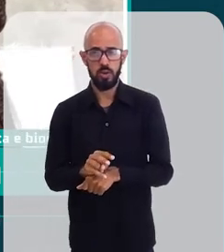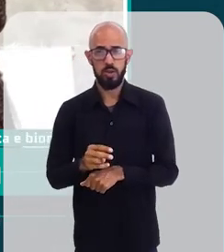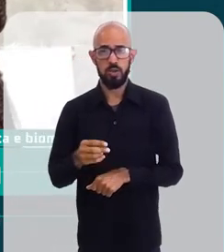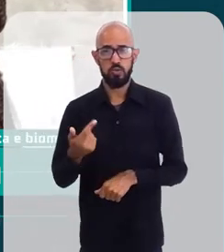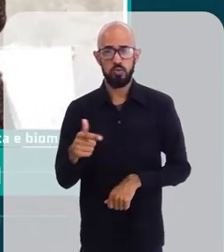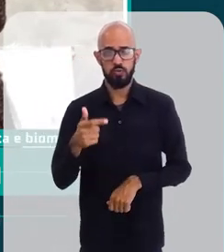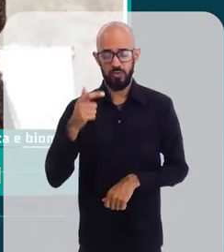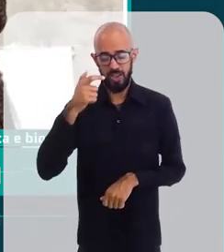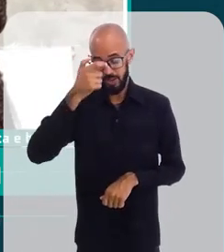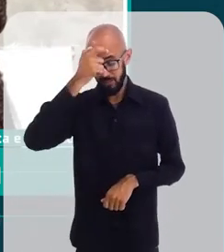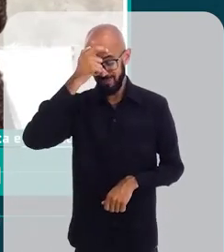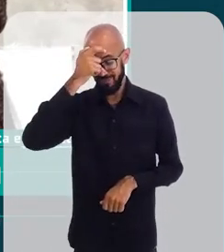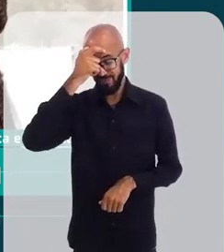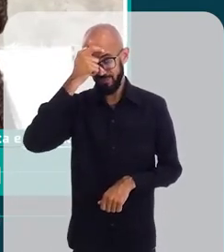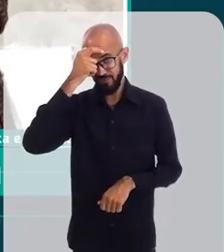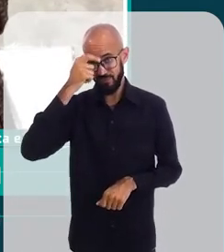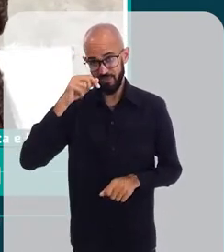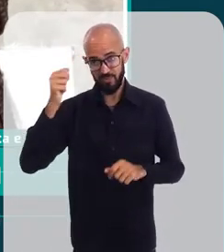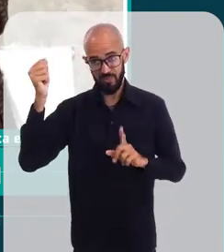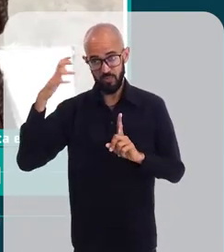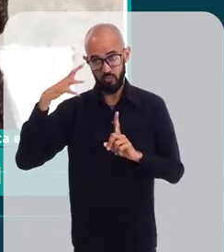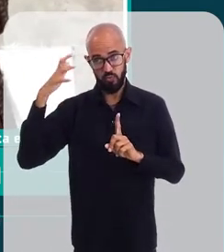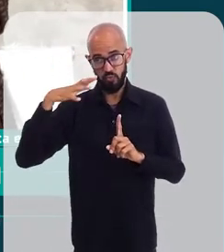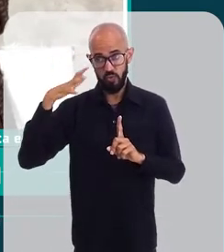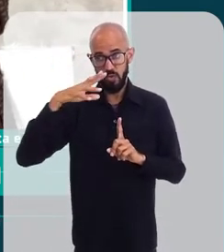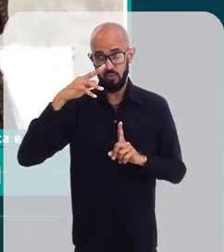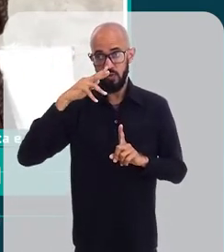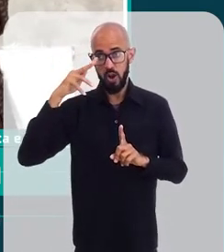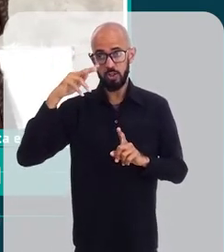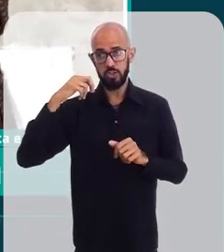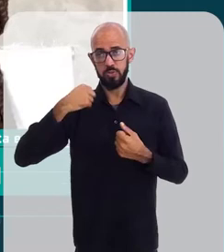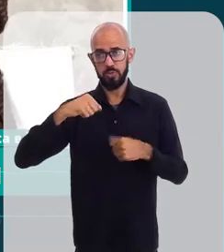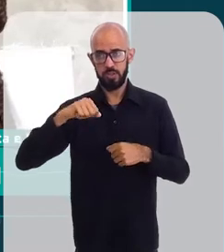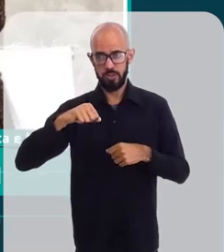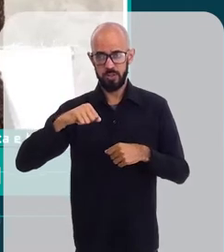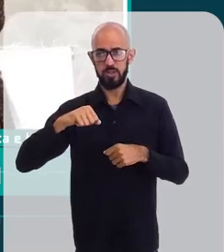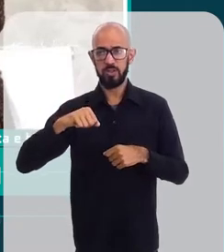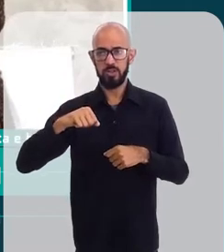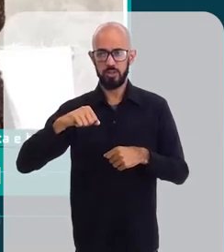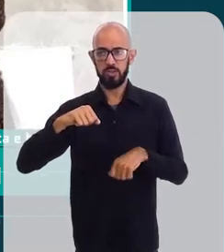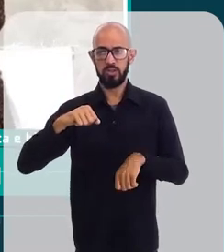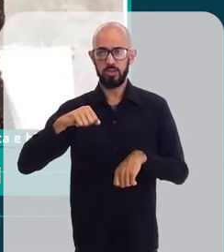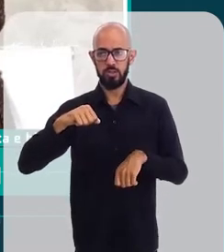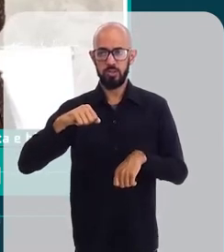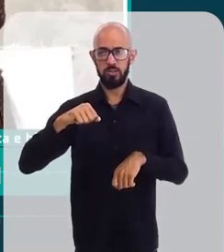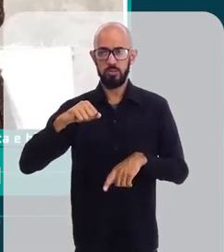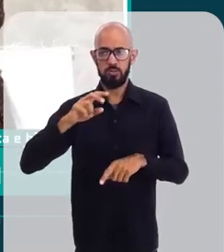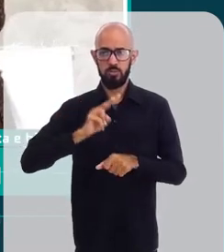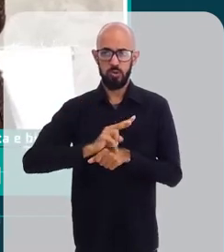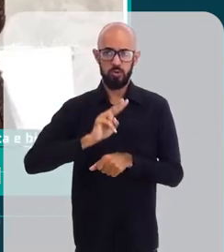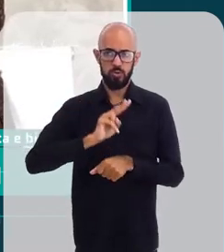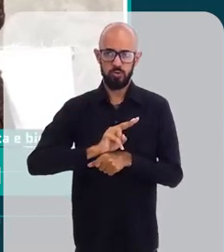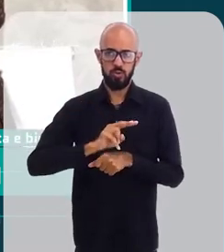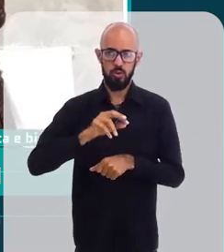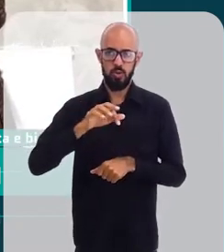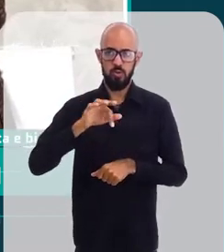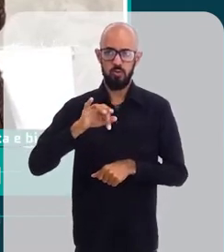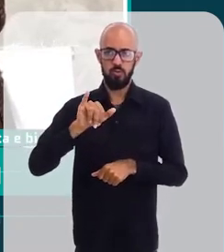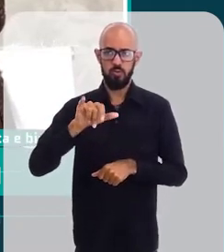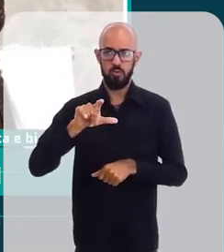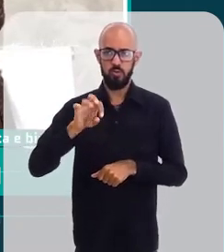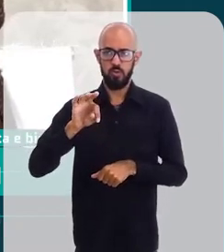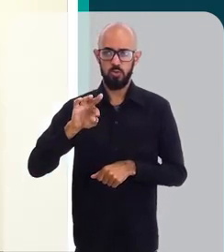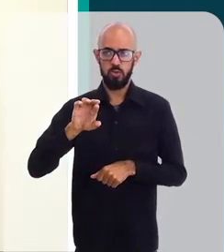aquele entendimento que para exposições maiores, ele precisa de um protetor com filtro